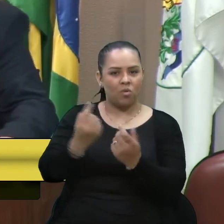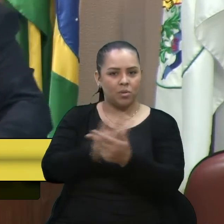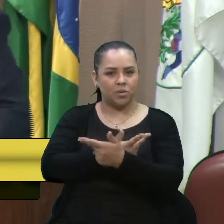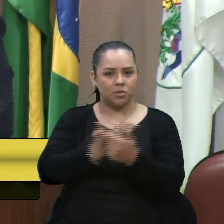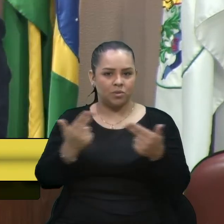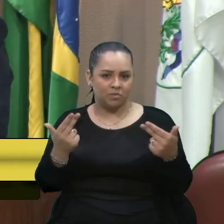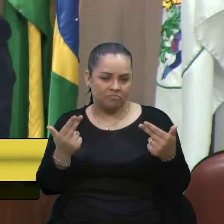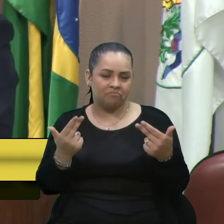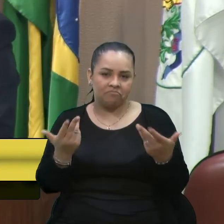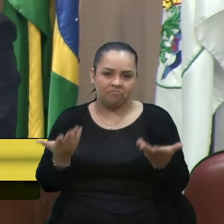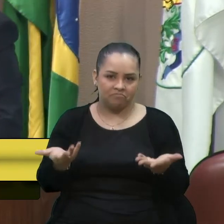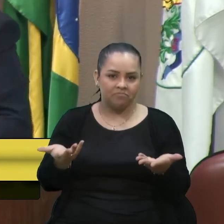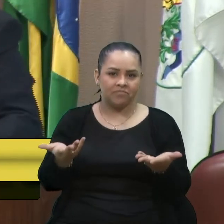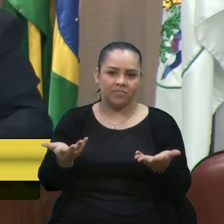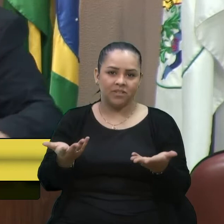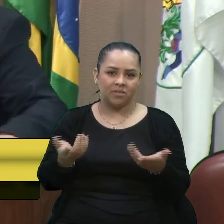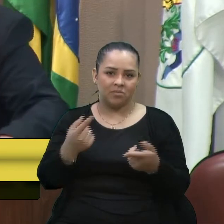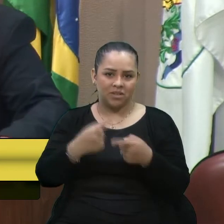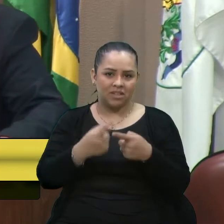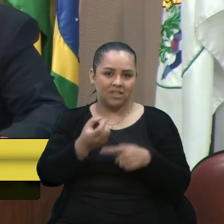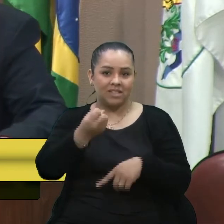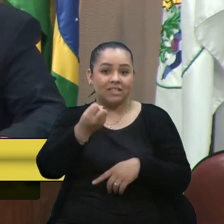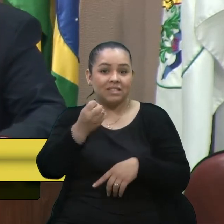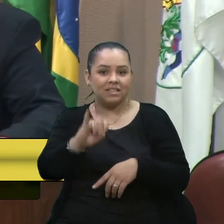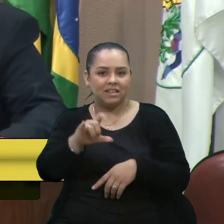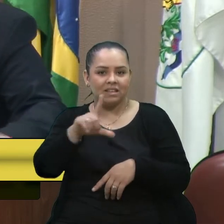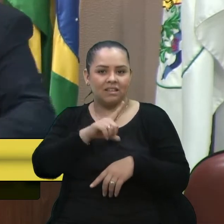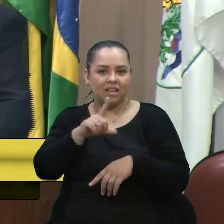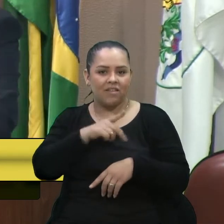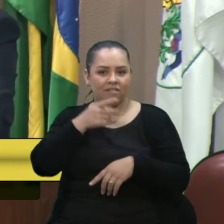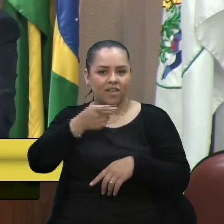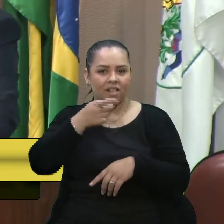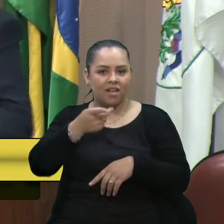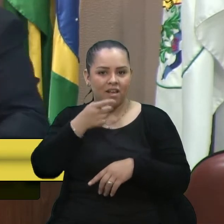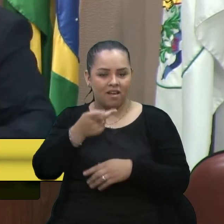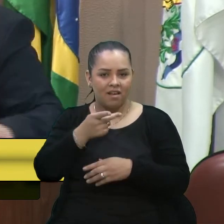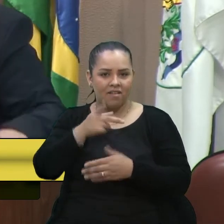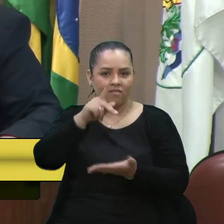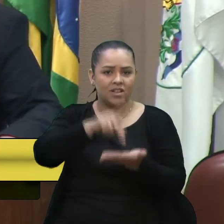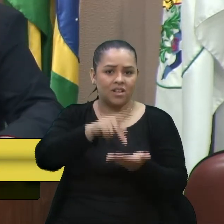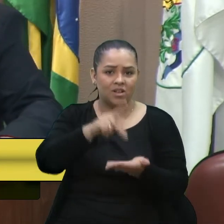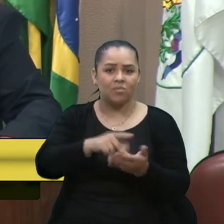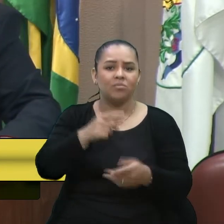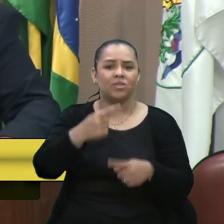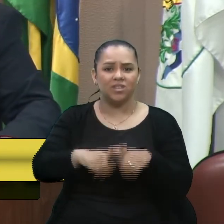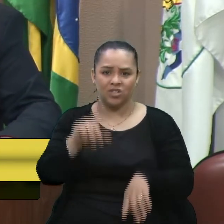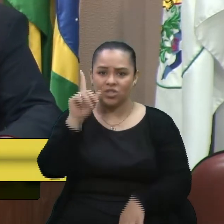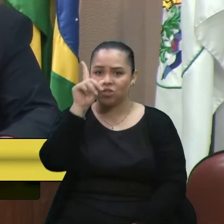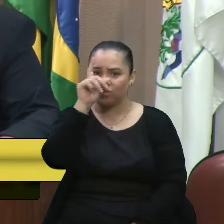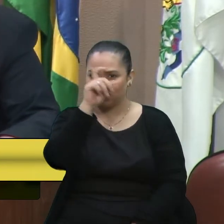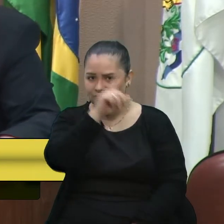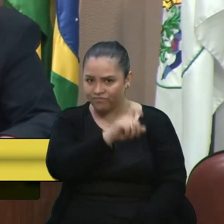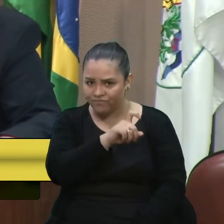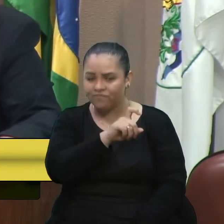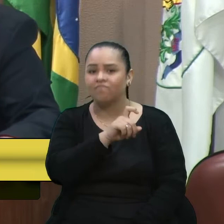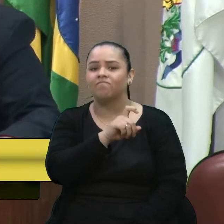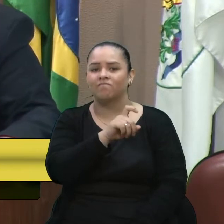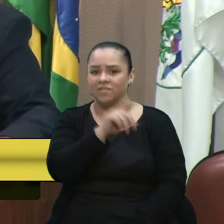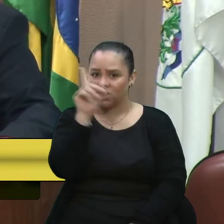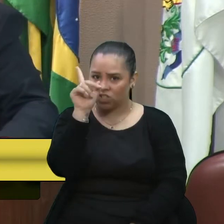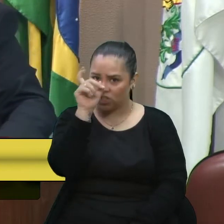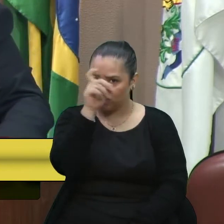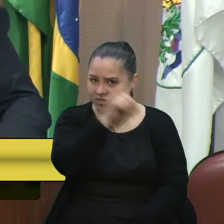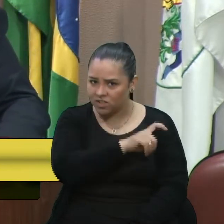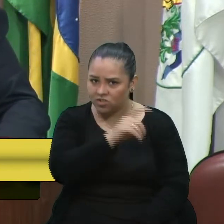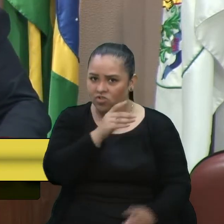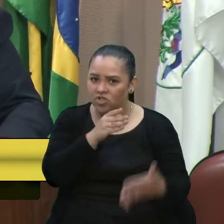quando se repõe a verdade, a gente sabe que o pano foi, como foi difícil chegar aos